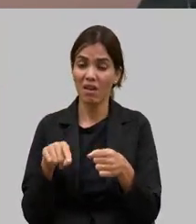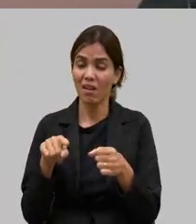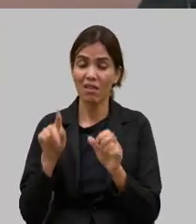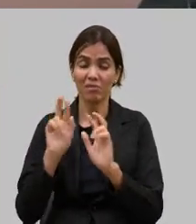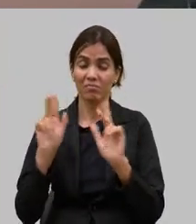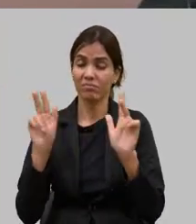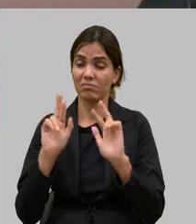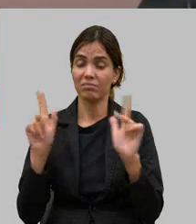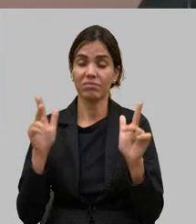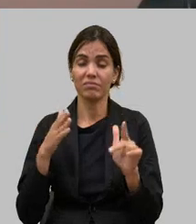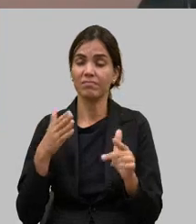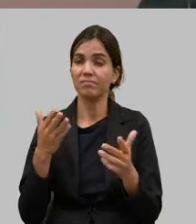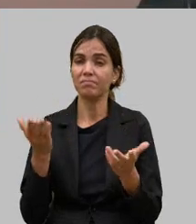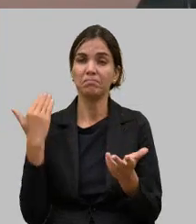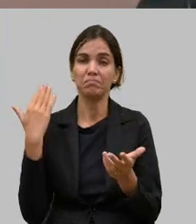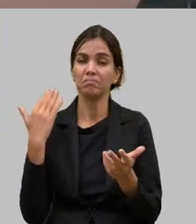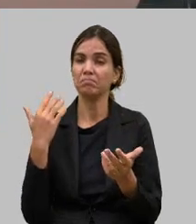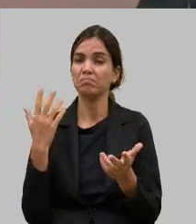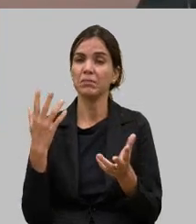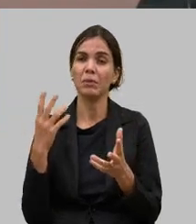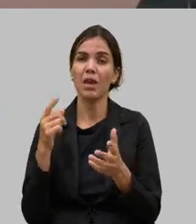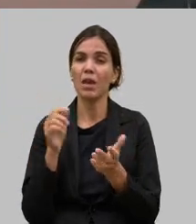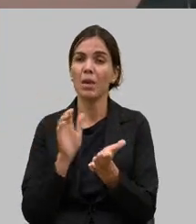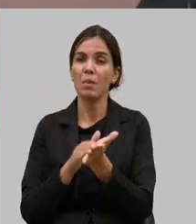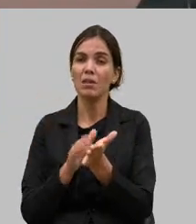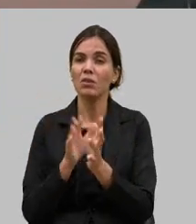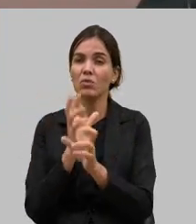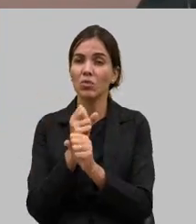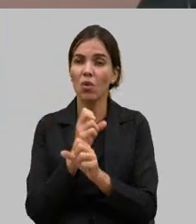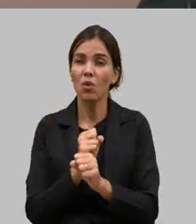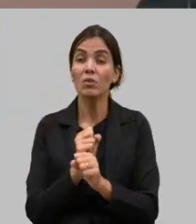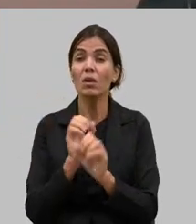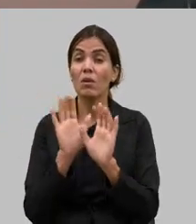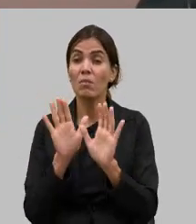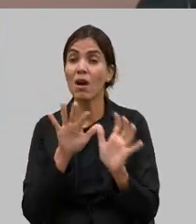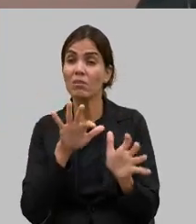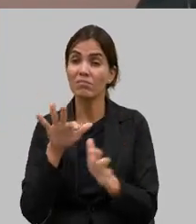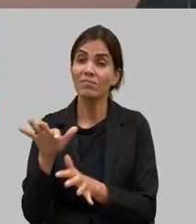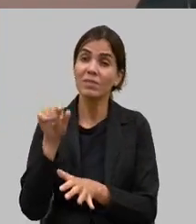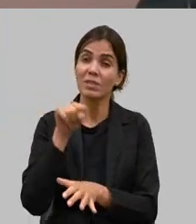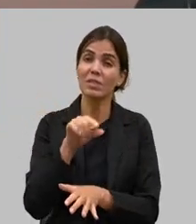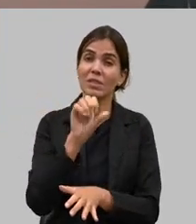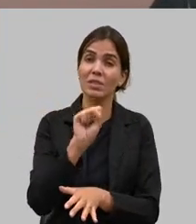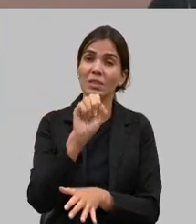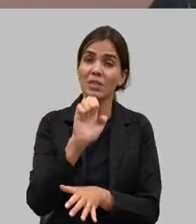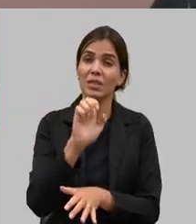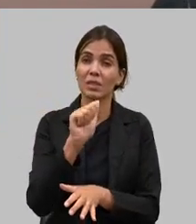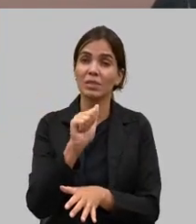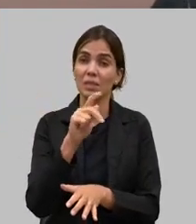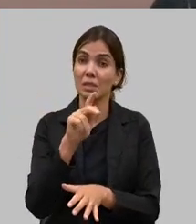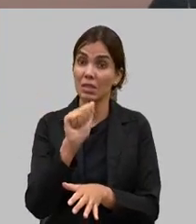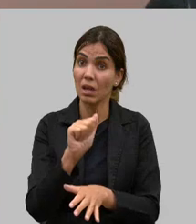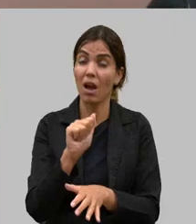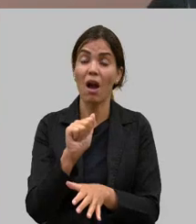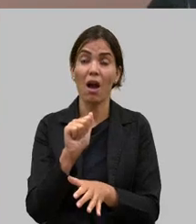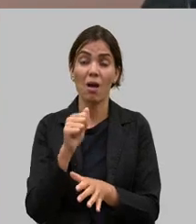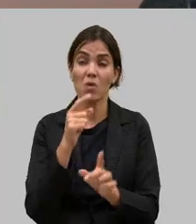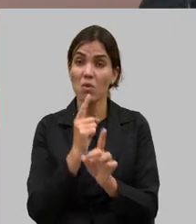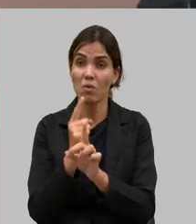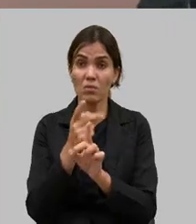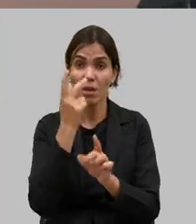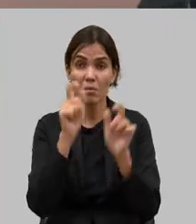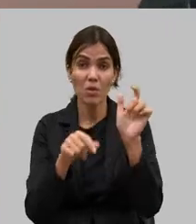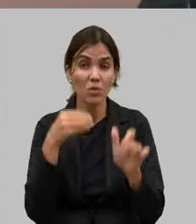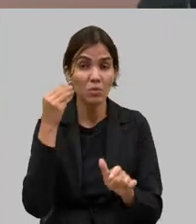prestações de contas mas na CEAPA eu encontrei um ambiente totalmente favorável a isso com pessoas com experiência com pessoas